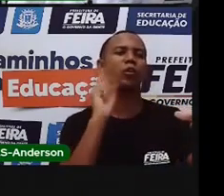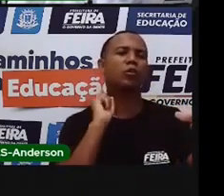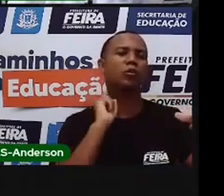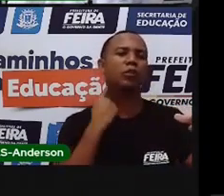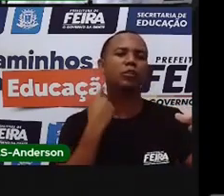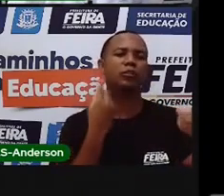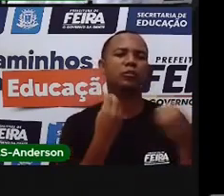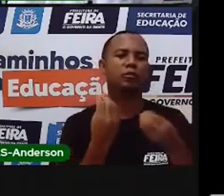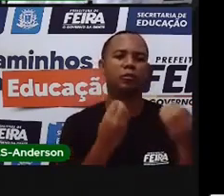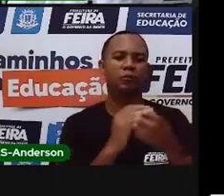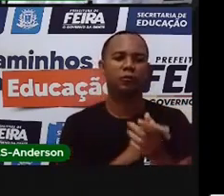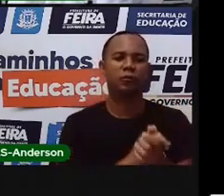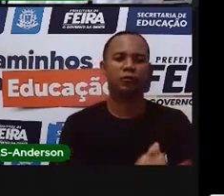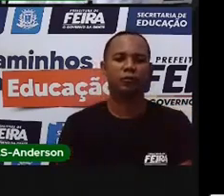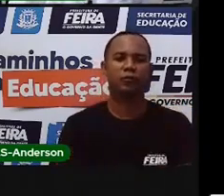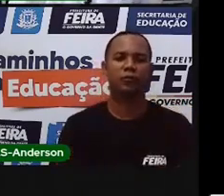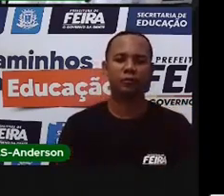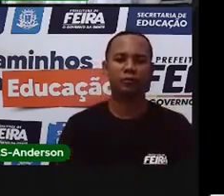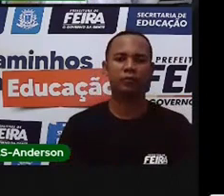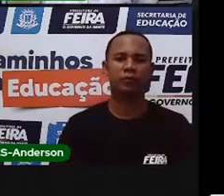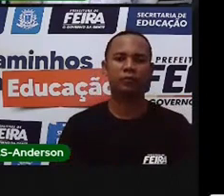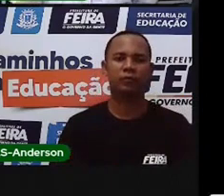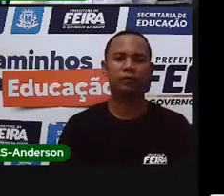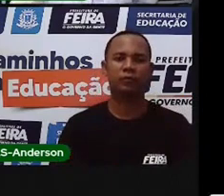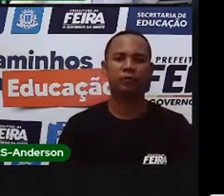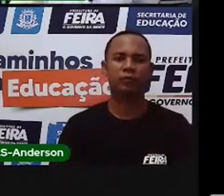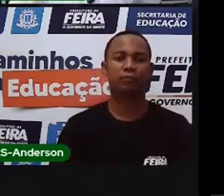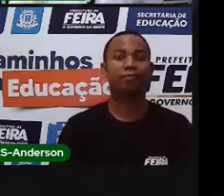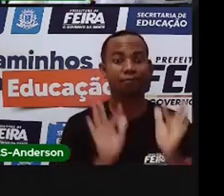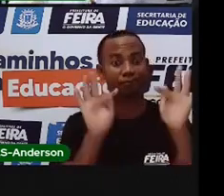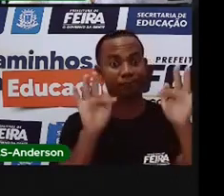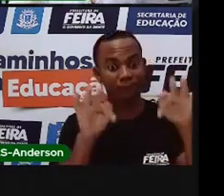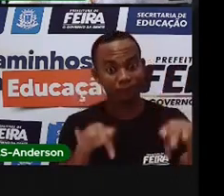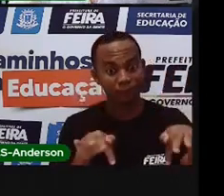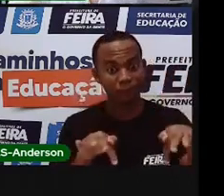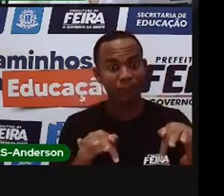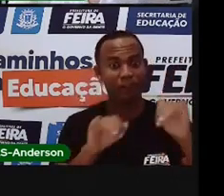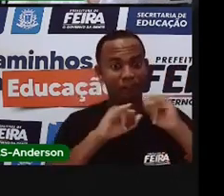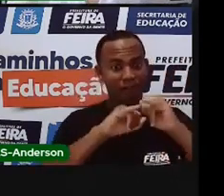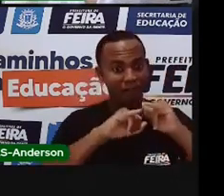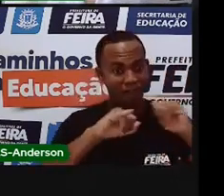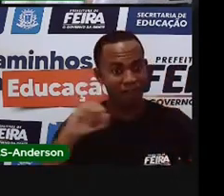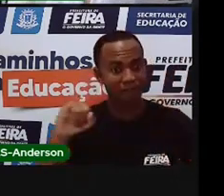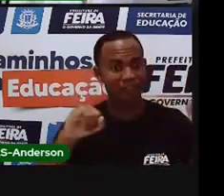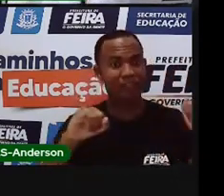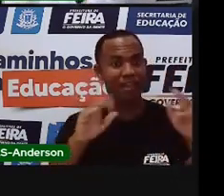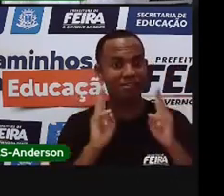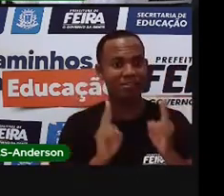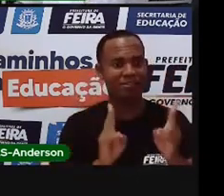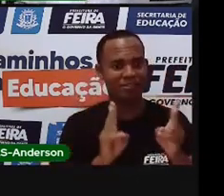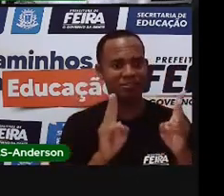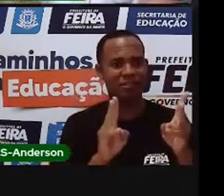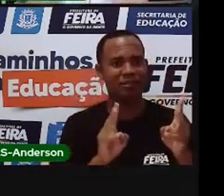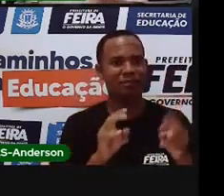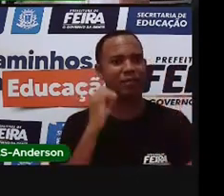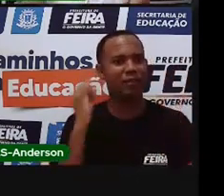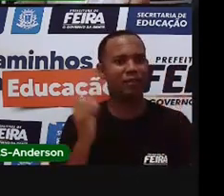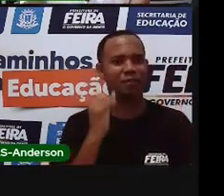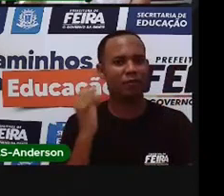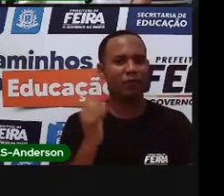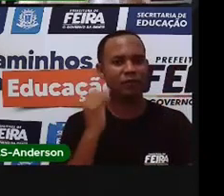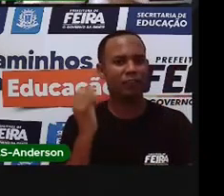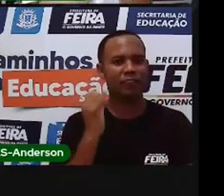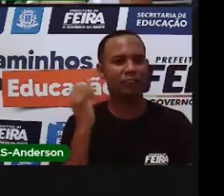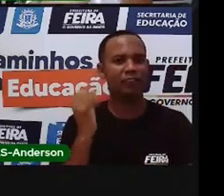Bom, ai, por fim, o nosso recado lindo e maravilhoso da nossa segunda-feira.